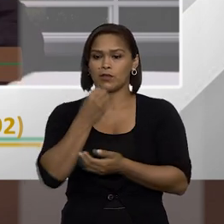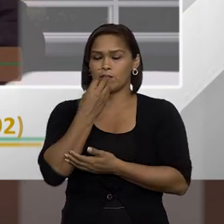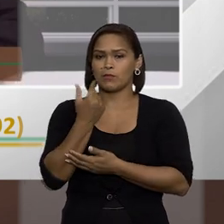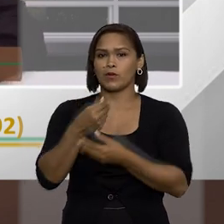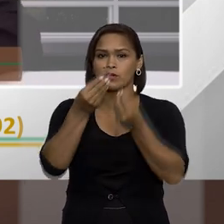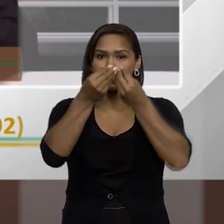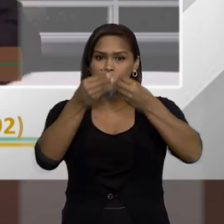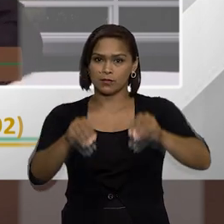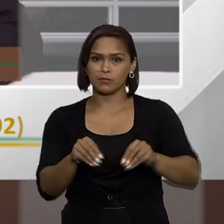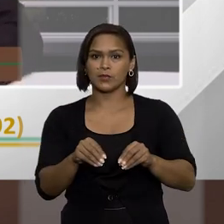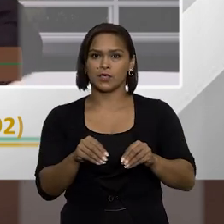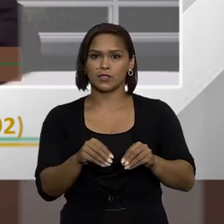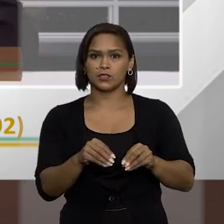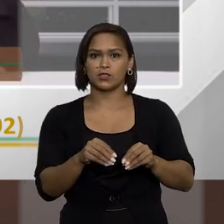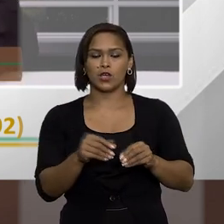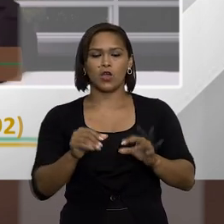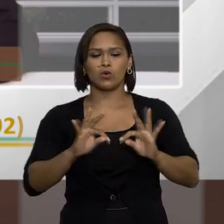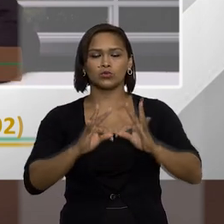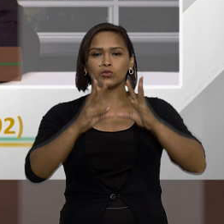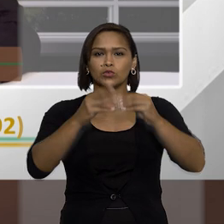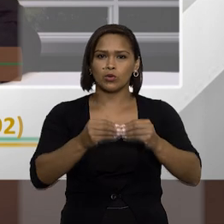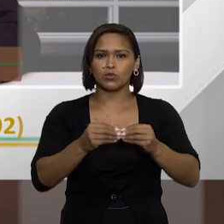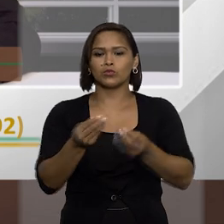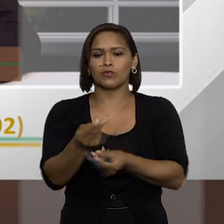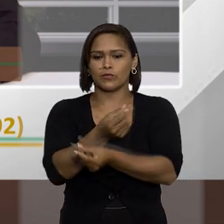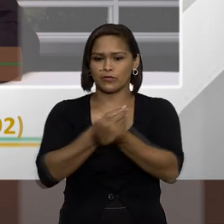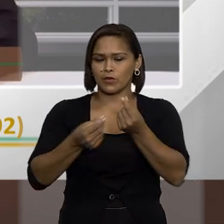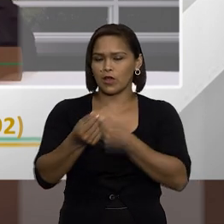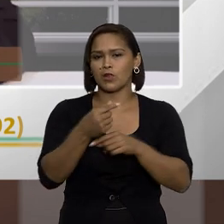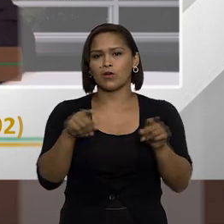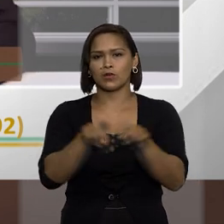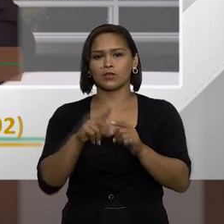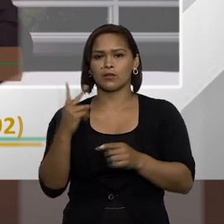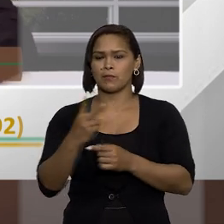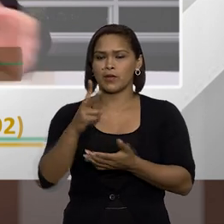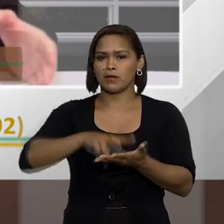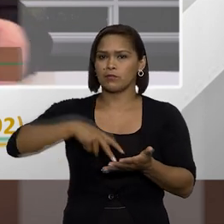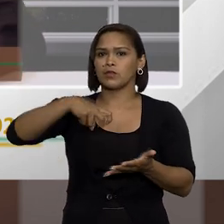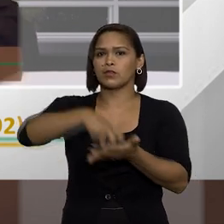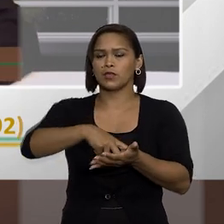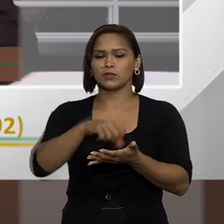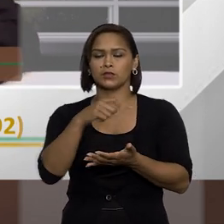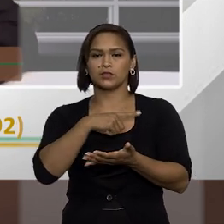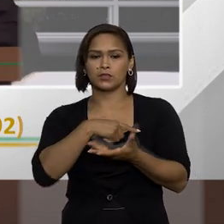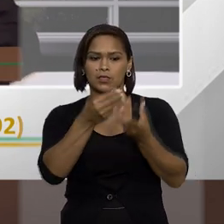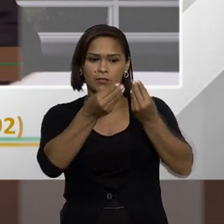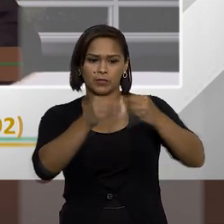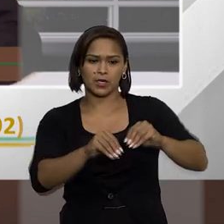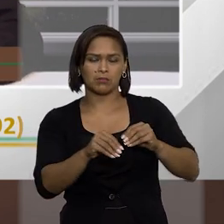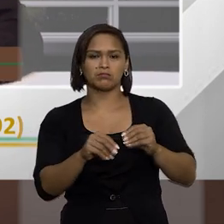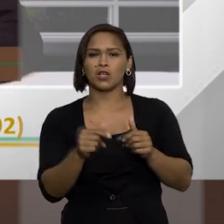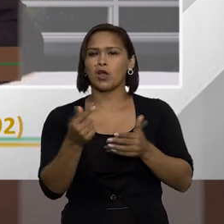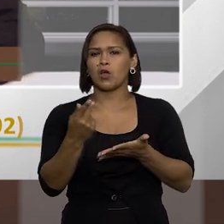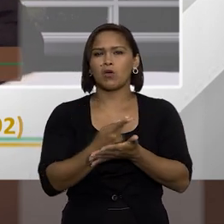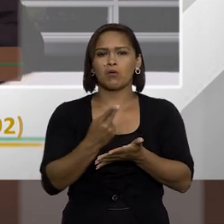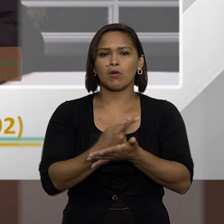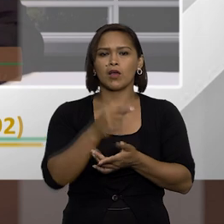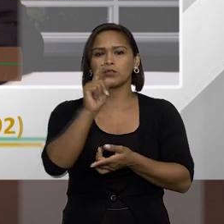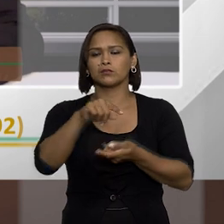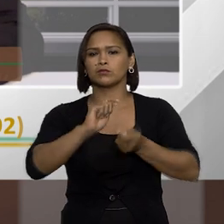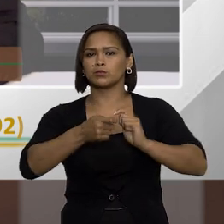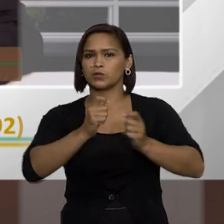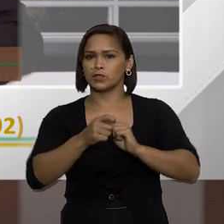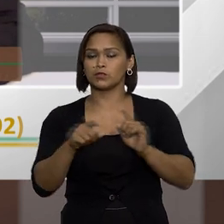teve de benefício, ele perde. O integral ressarcimento ao erário, também é uma das penalidades, quando houver dano, independente de qual ato que ele foi